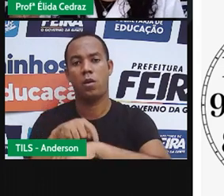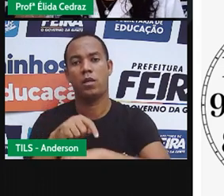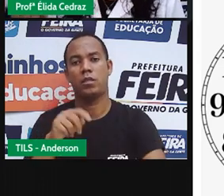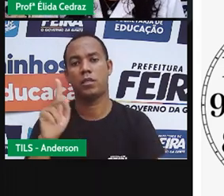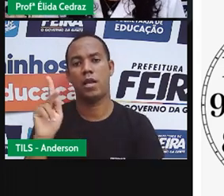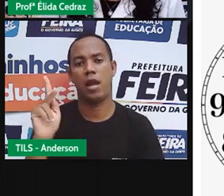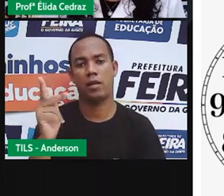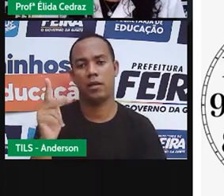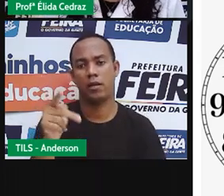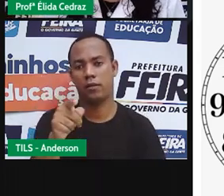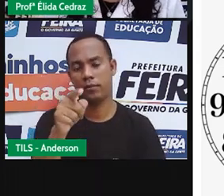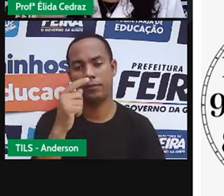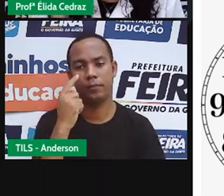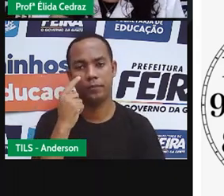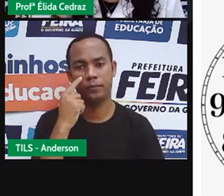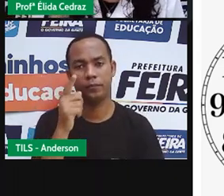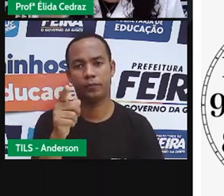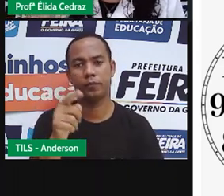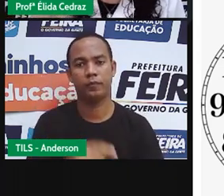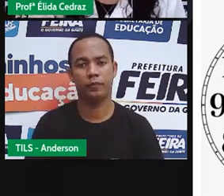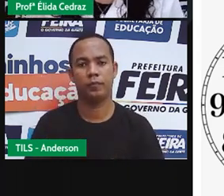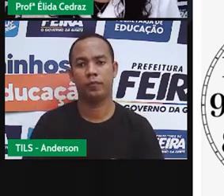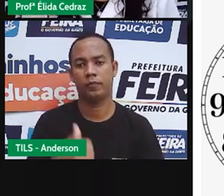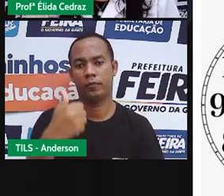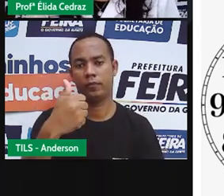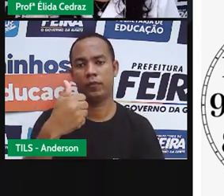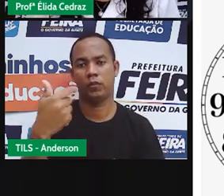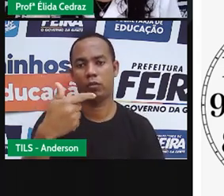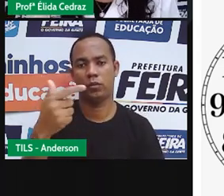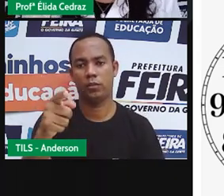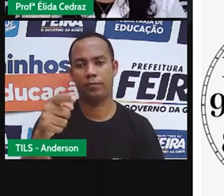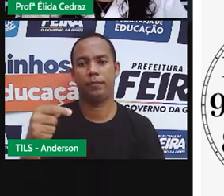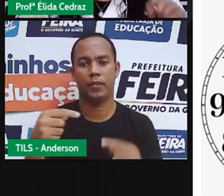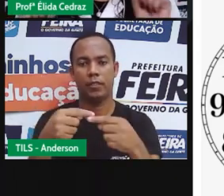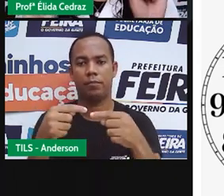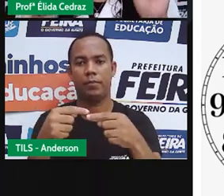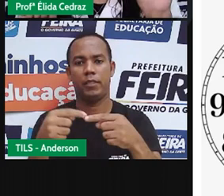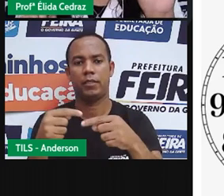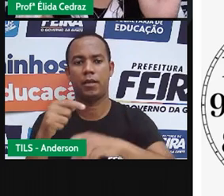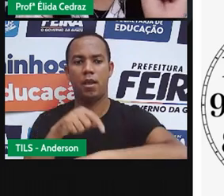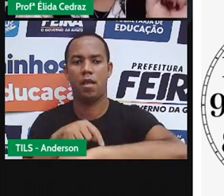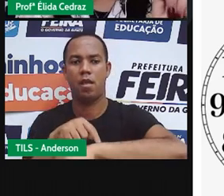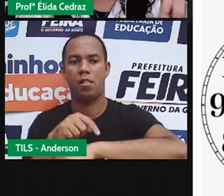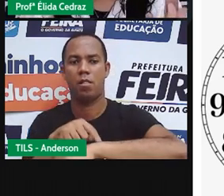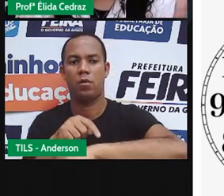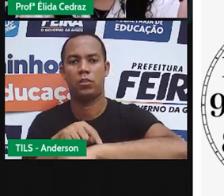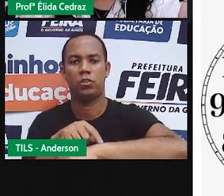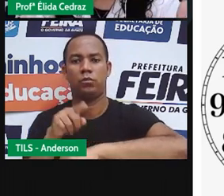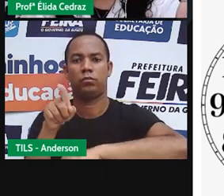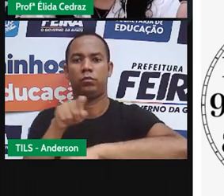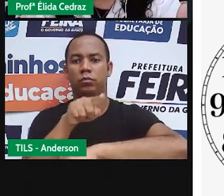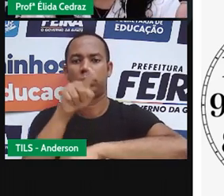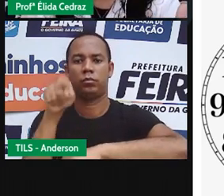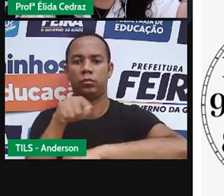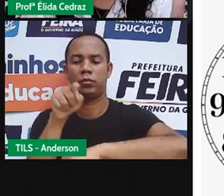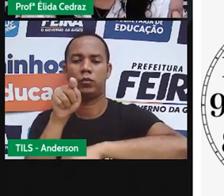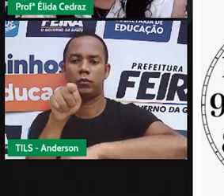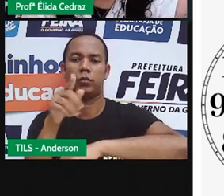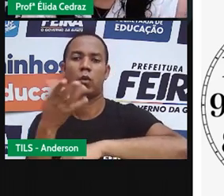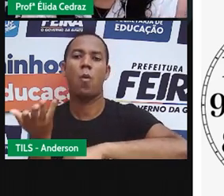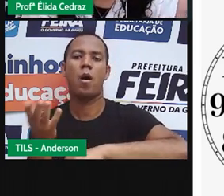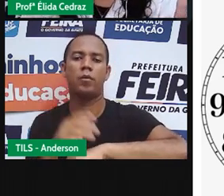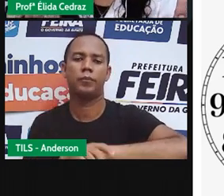digital, ele vai ficar marcado assim. O valor do ponteiro pequeno,